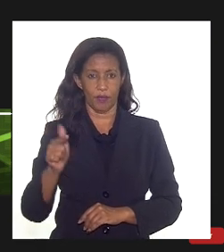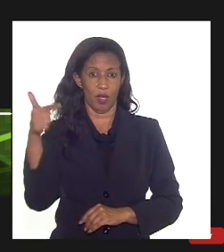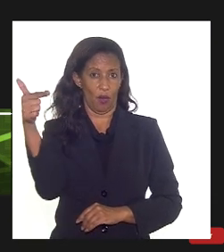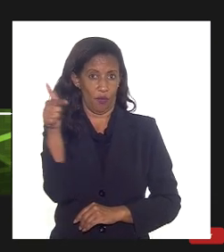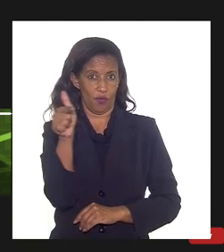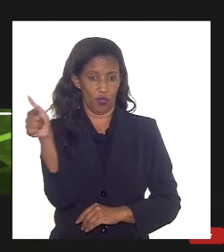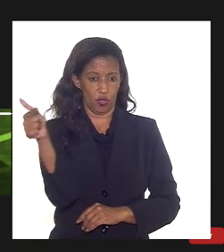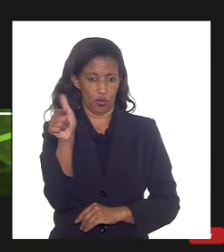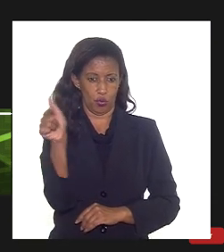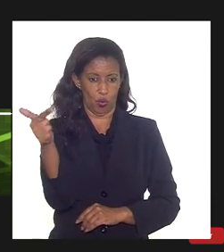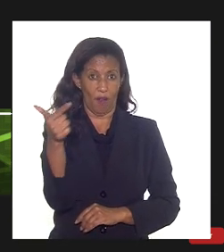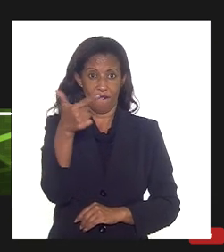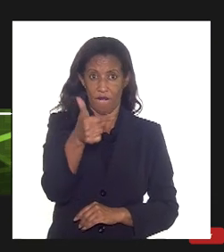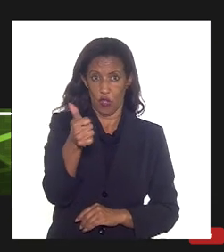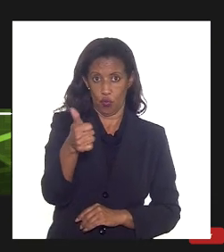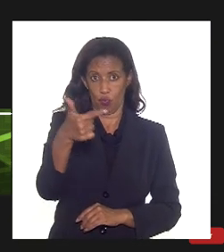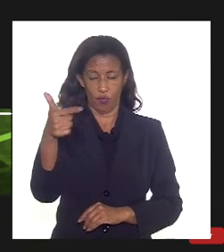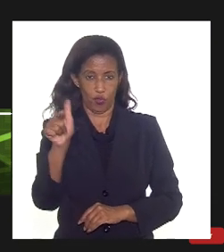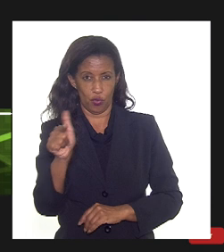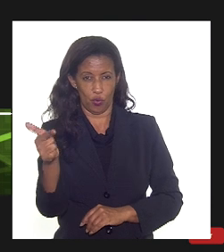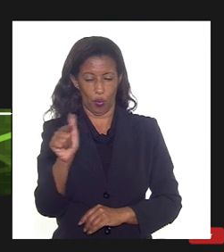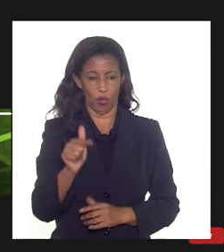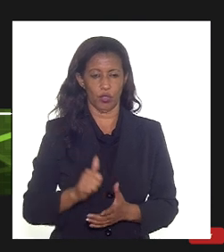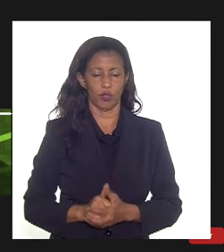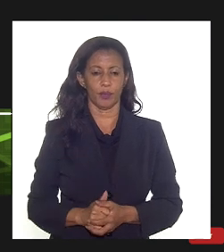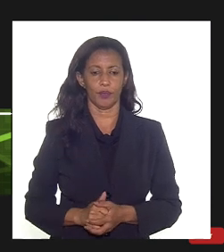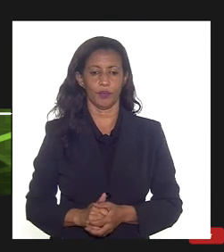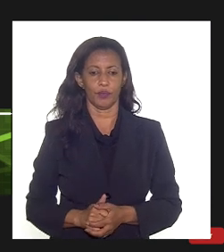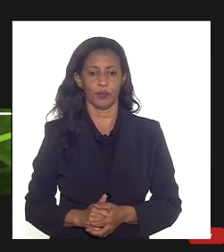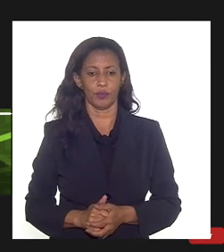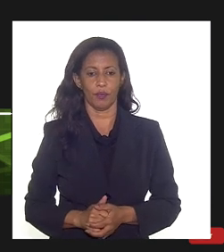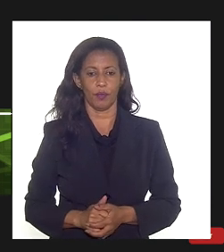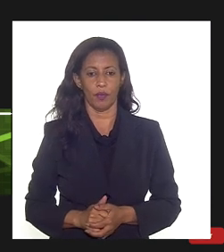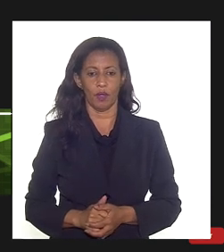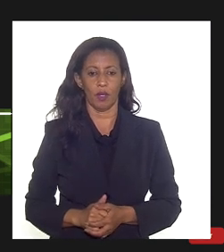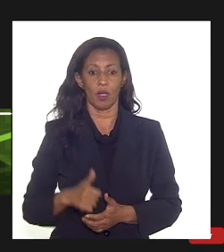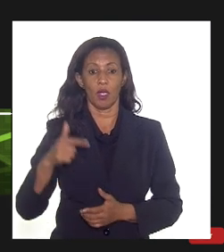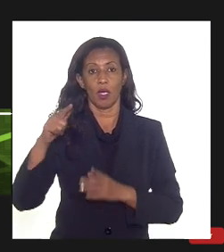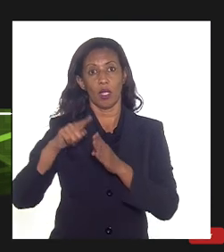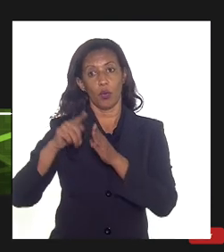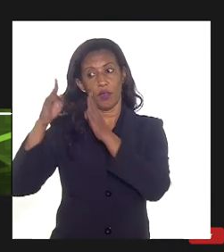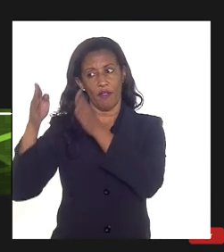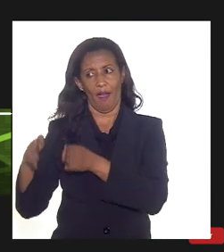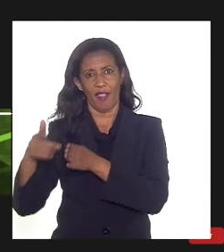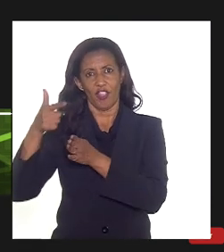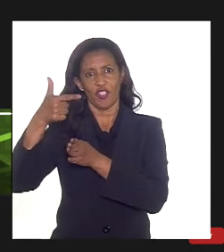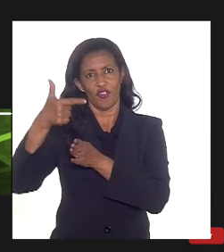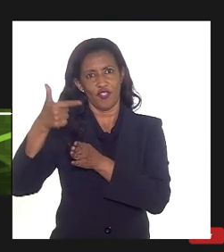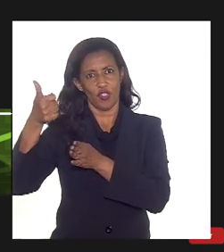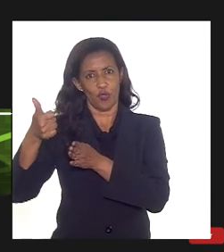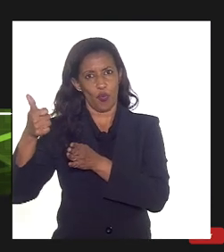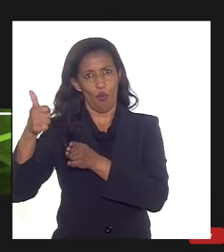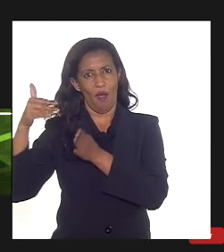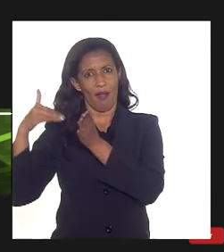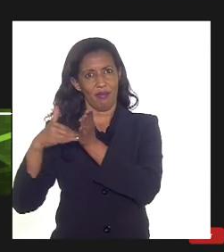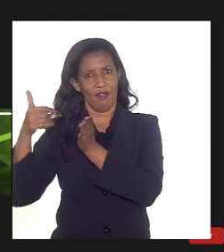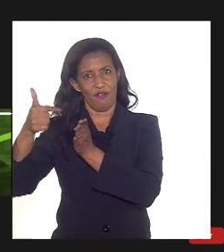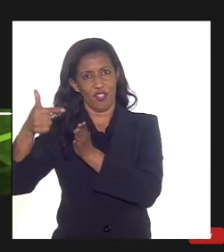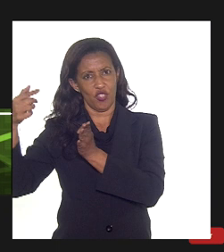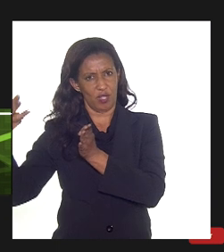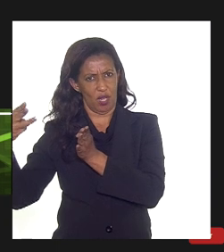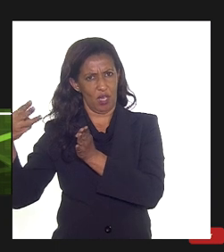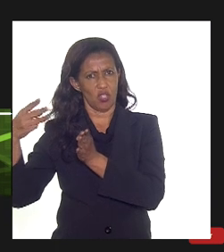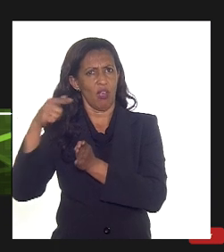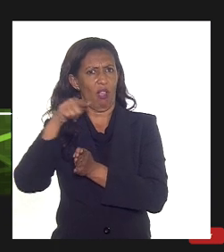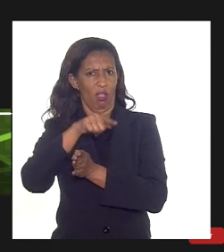no caso 21 e 22 e o que vai 21 a final de 23 esses produtos já existiam